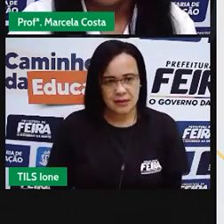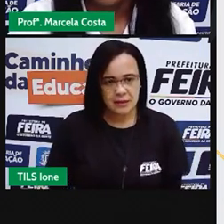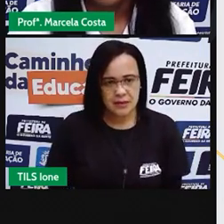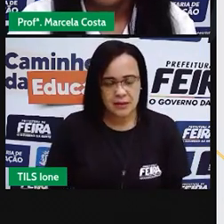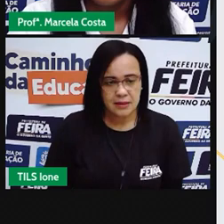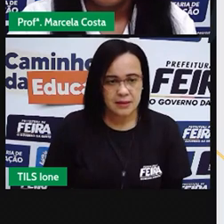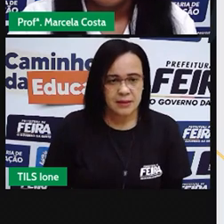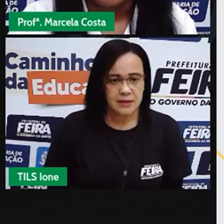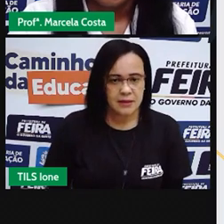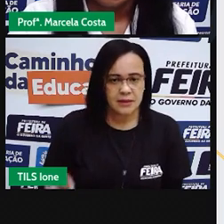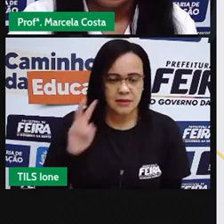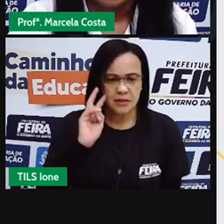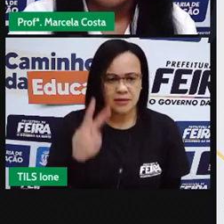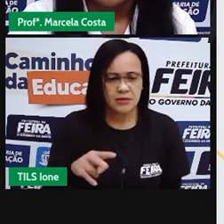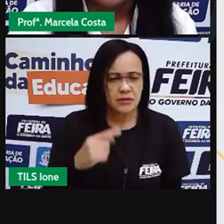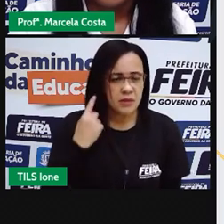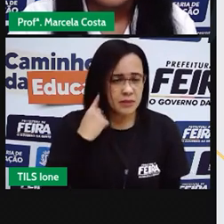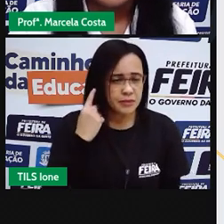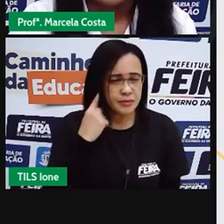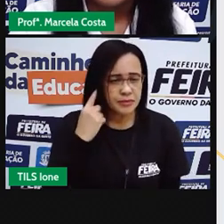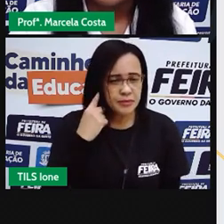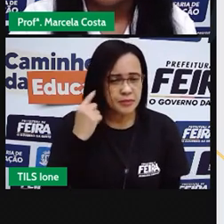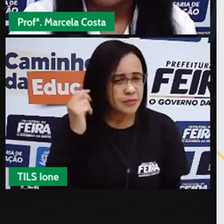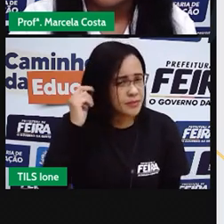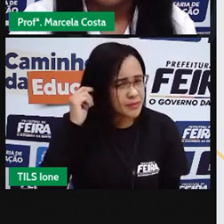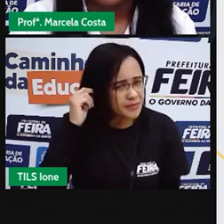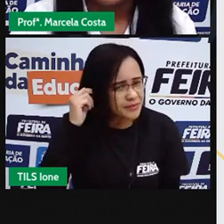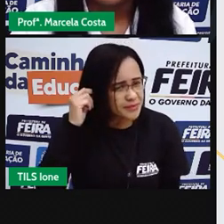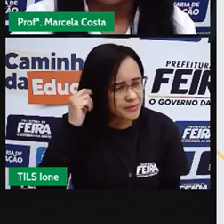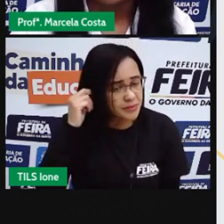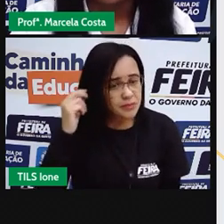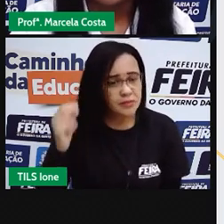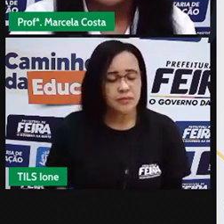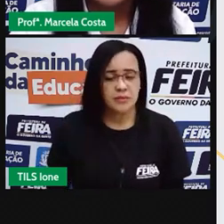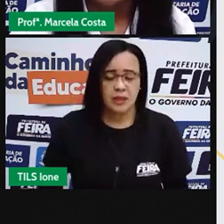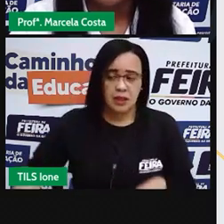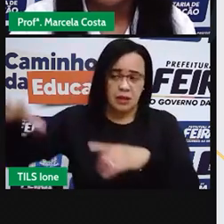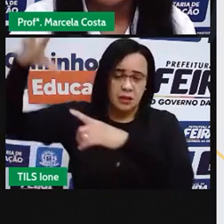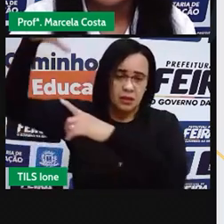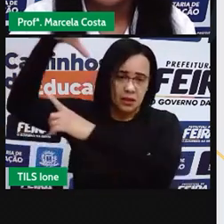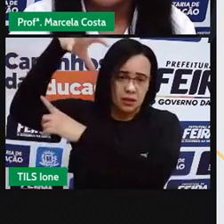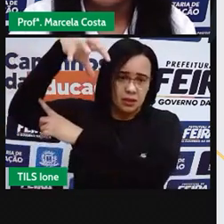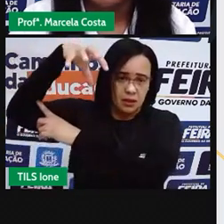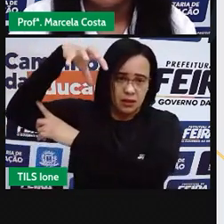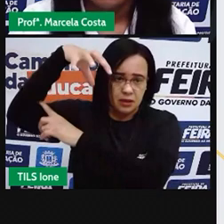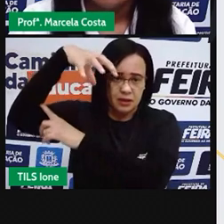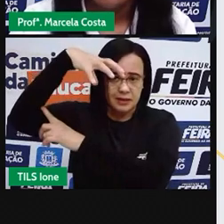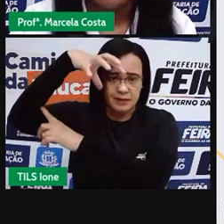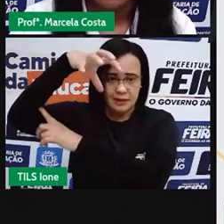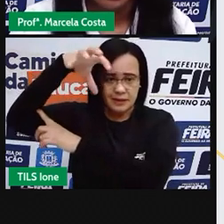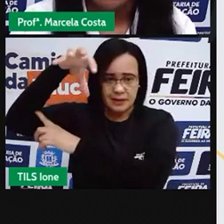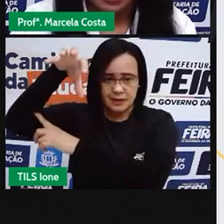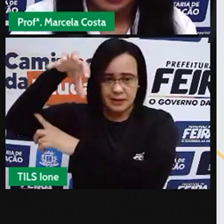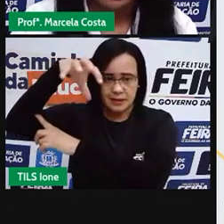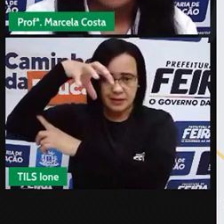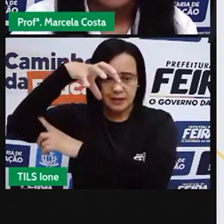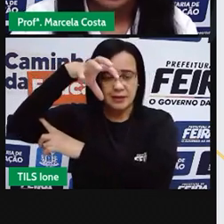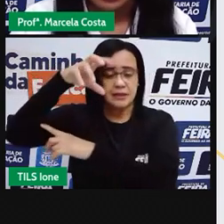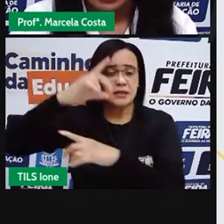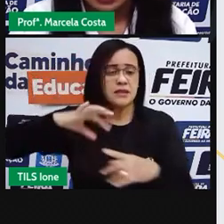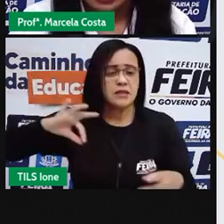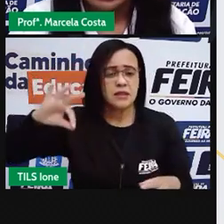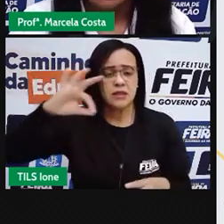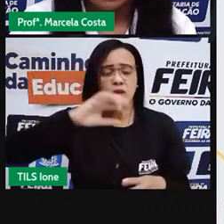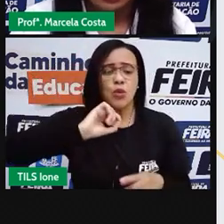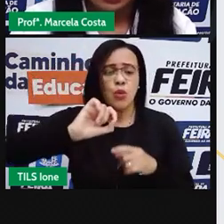uma visão de sapete mesmo do município. Mostrando aí, os bairros,